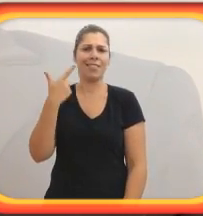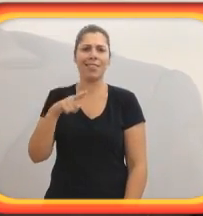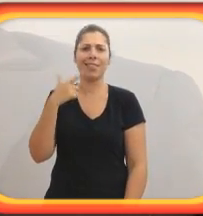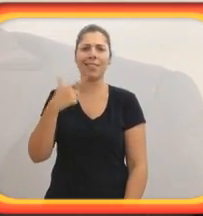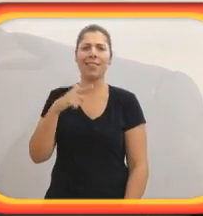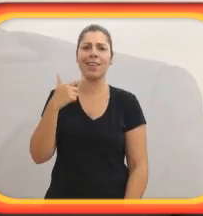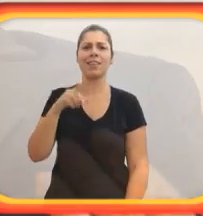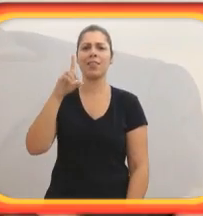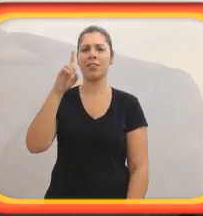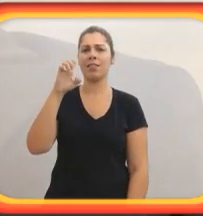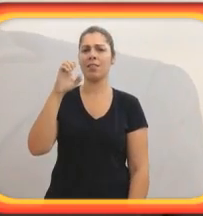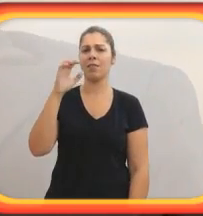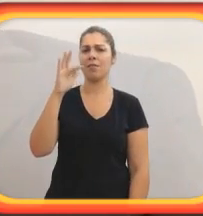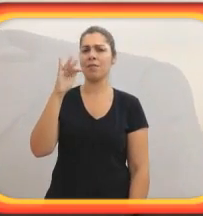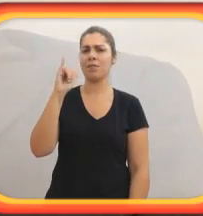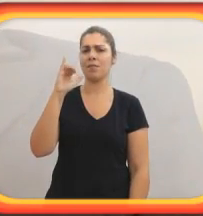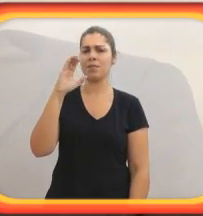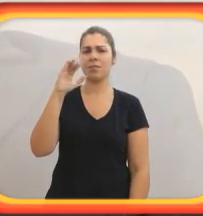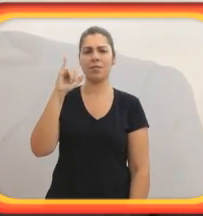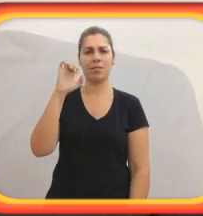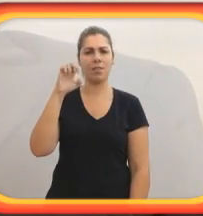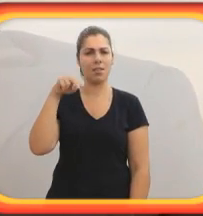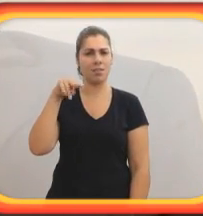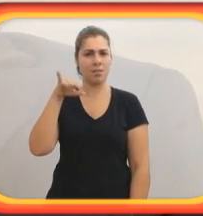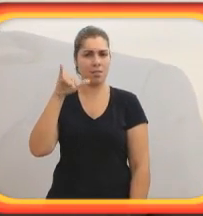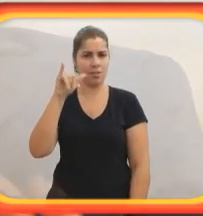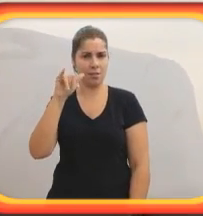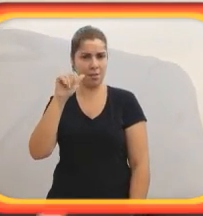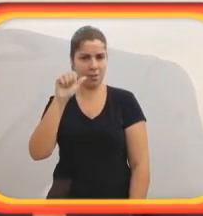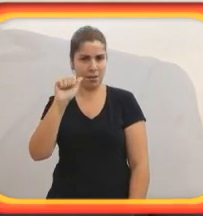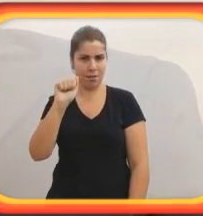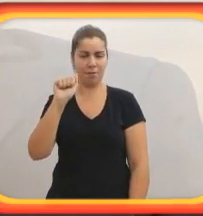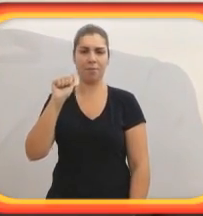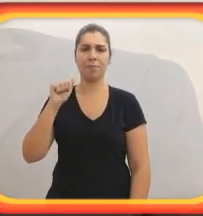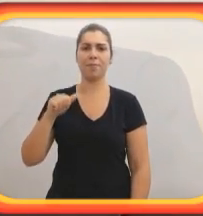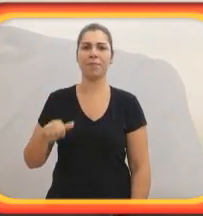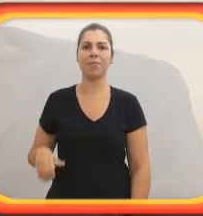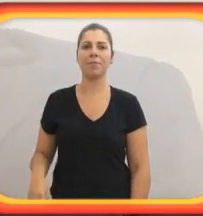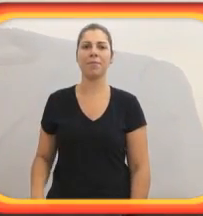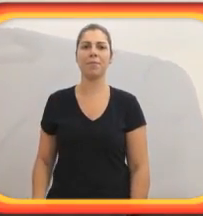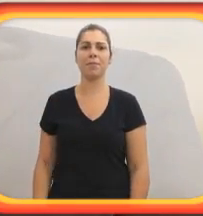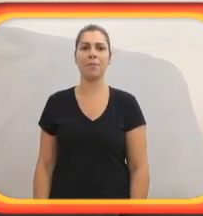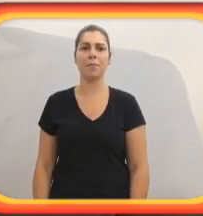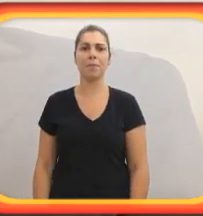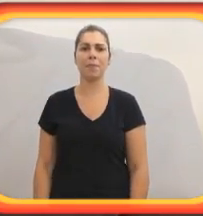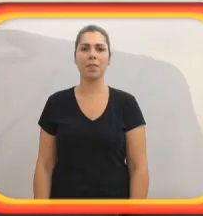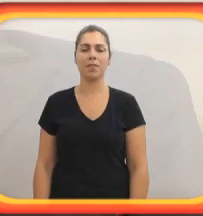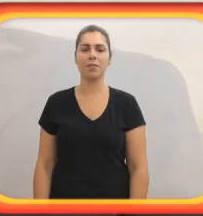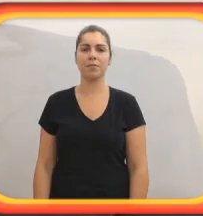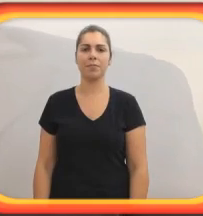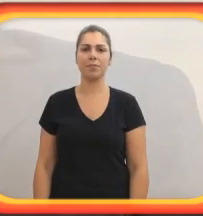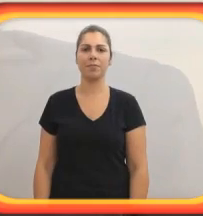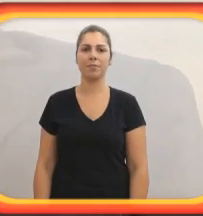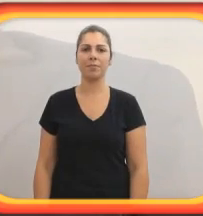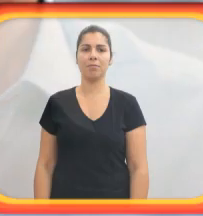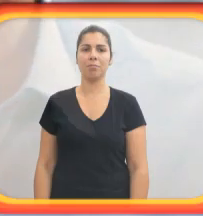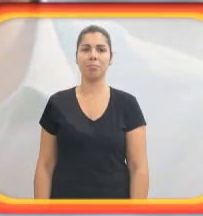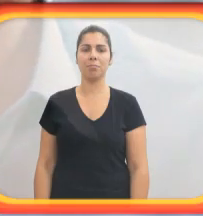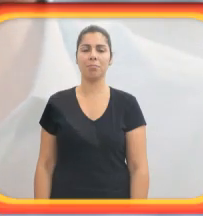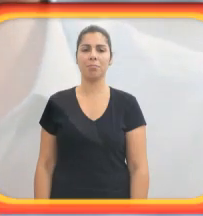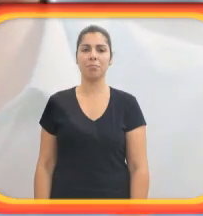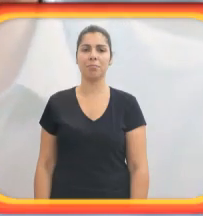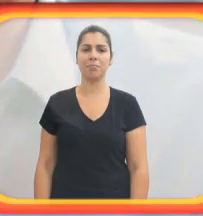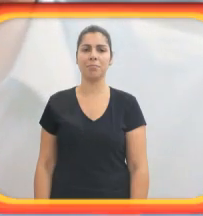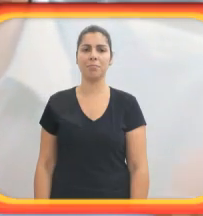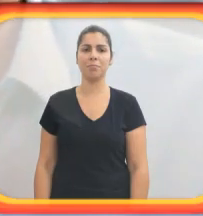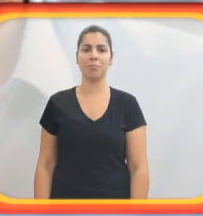atenção especial para que as pessoas com deficiência tenham a mesma igualdade das pessoas que não têm deficiência. Cada